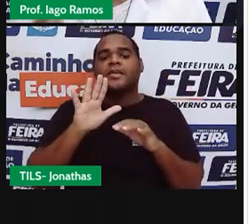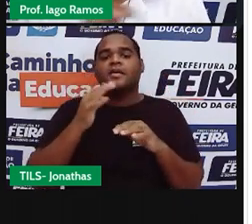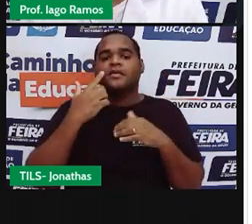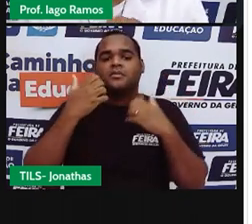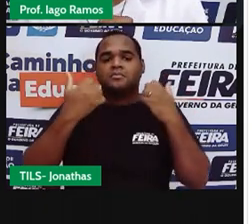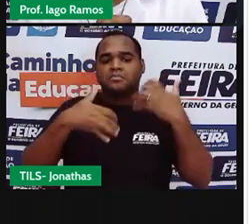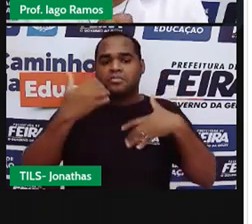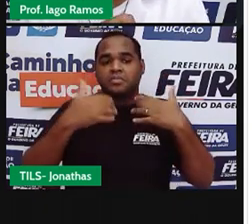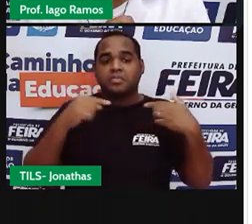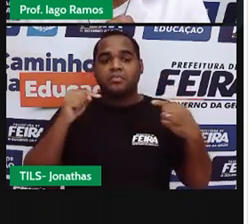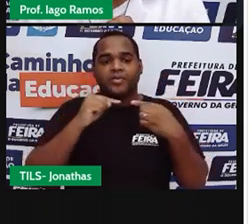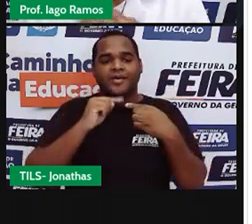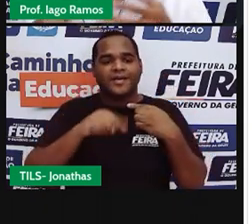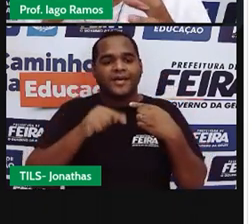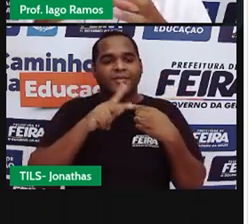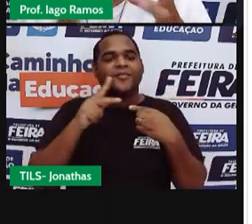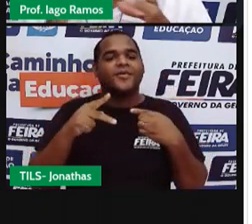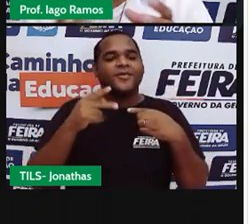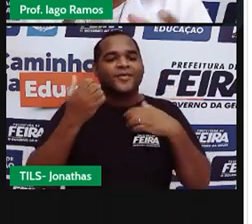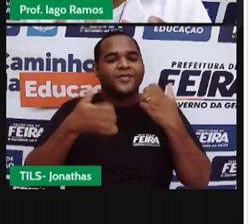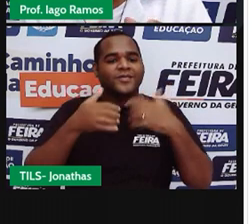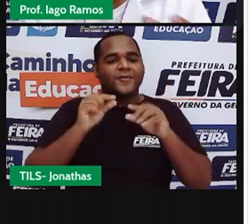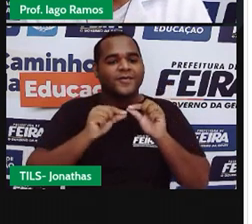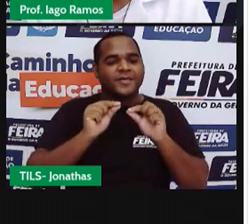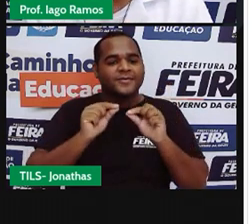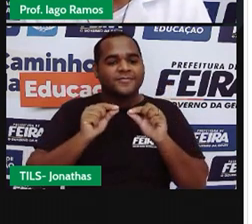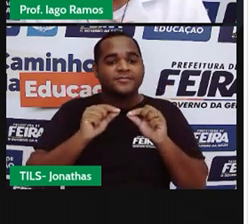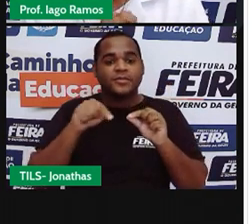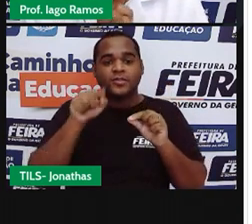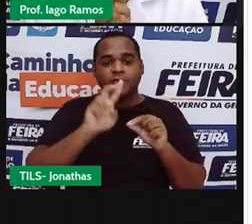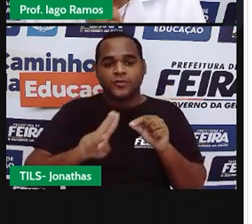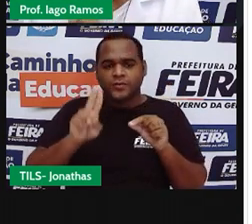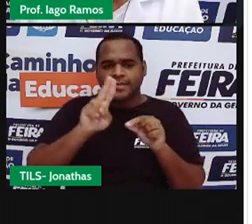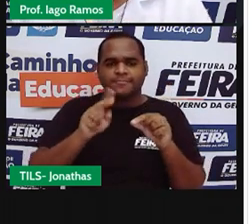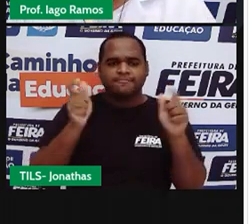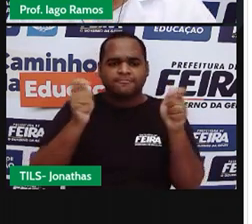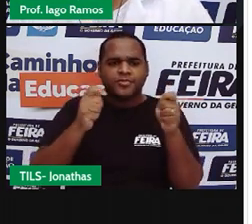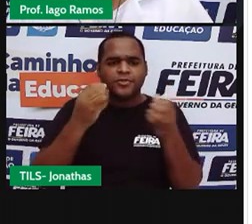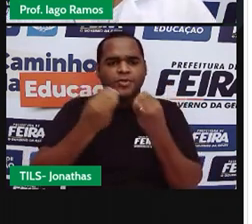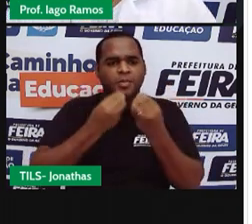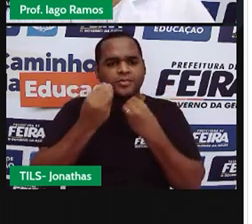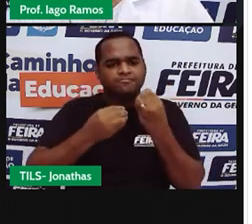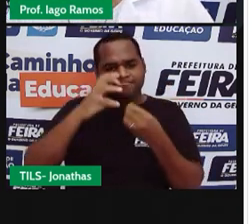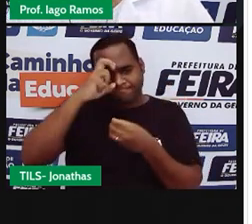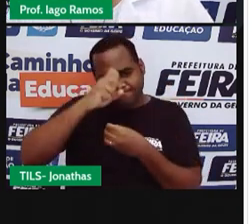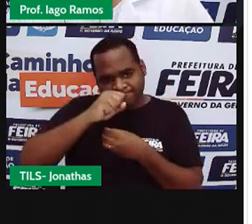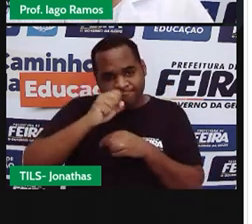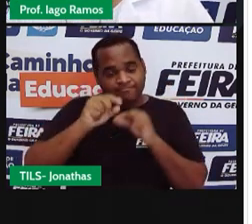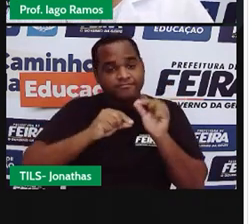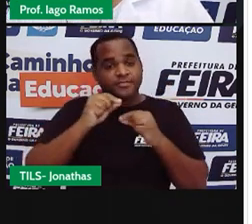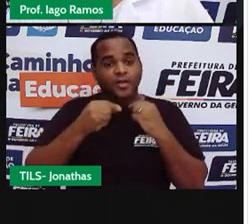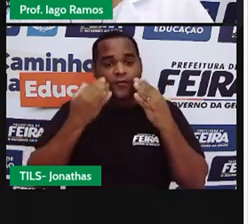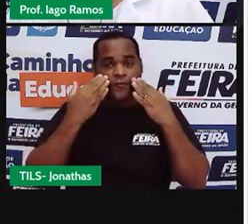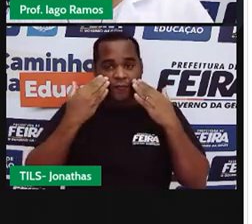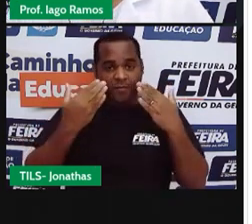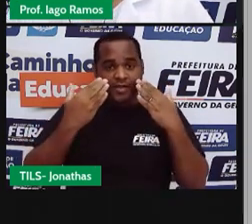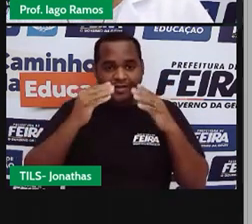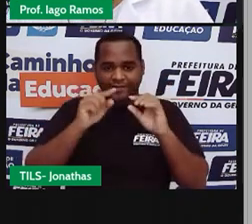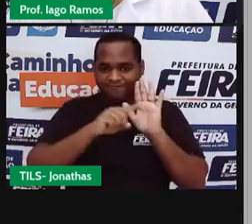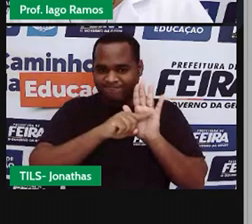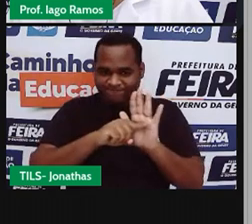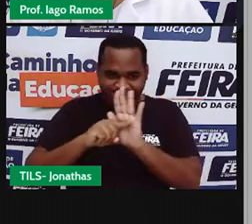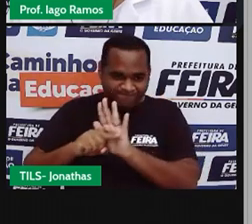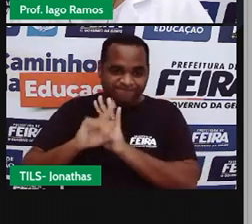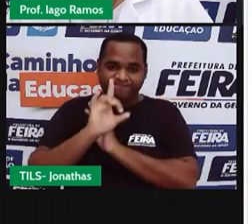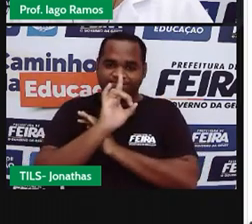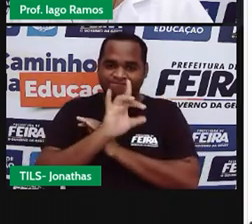pra quê, professor? Onde é que eu posso usar essa coisa que eu acabei de aprender aí? Vou lhe mostrar a agorinha,